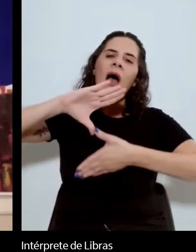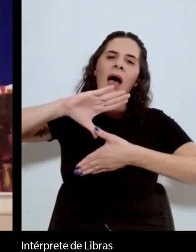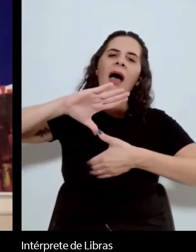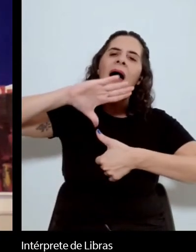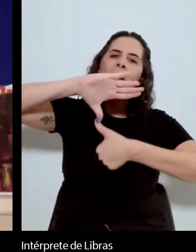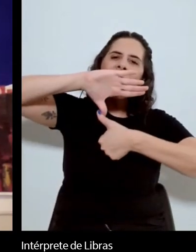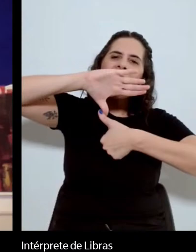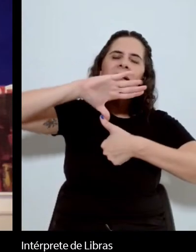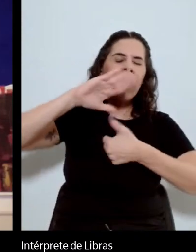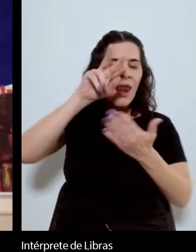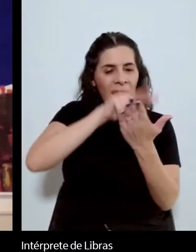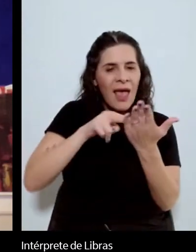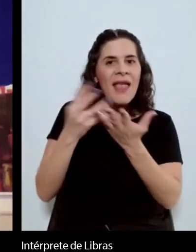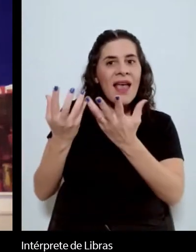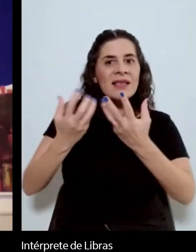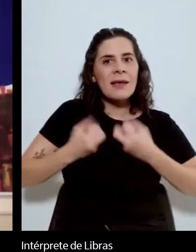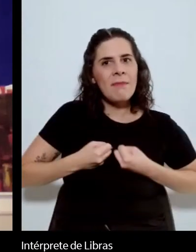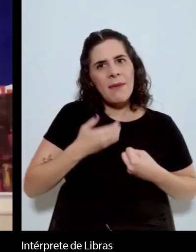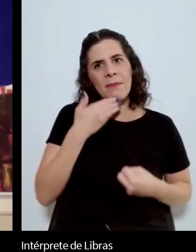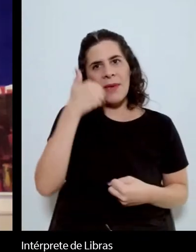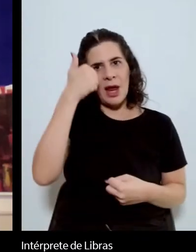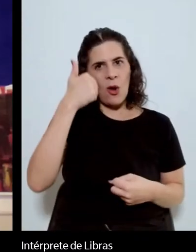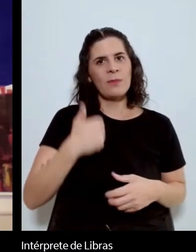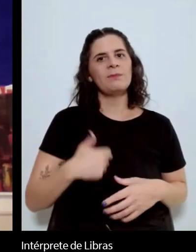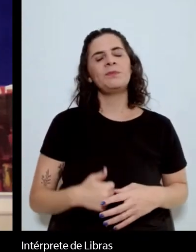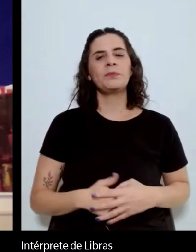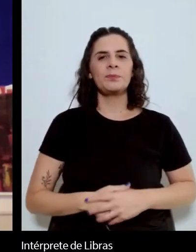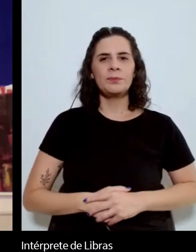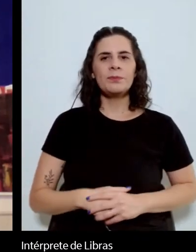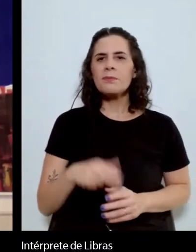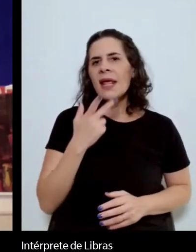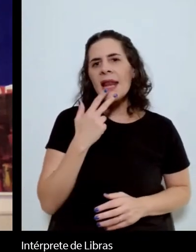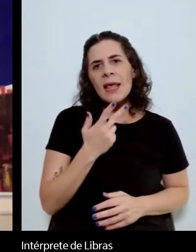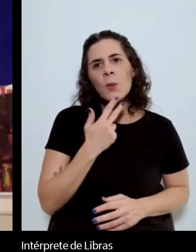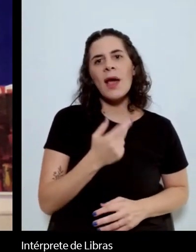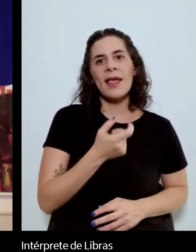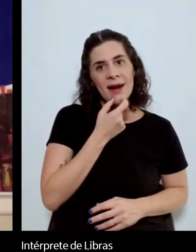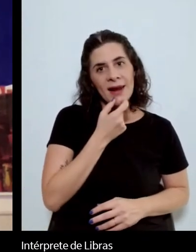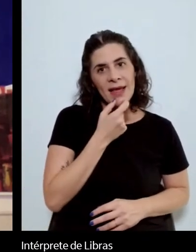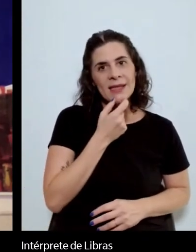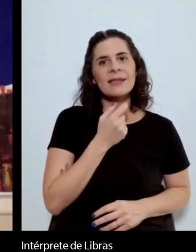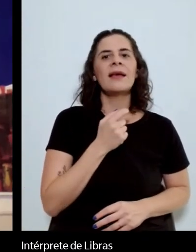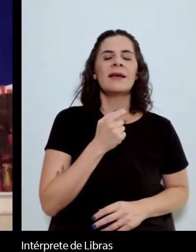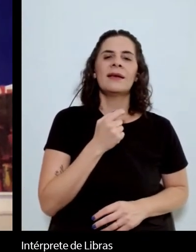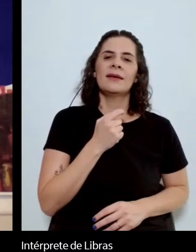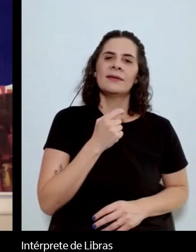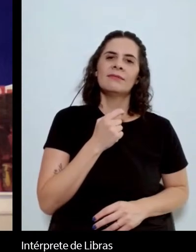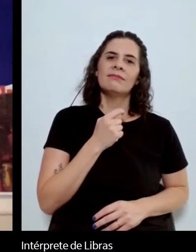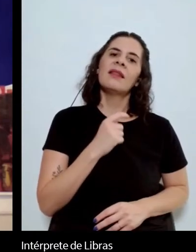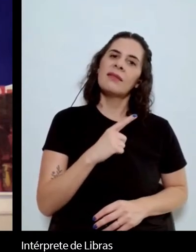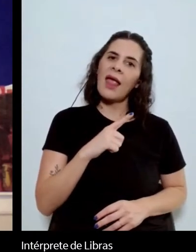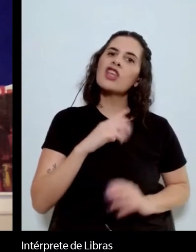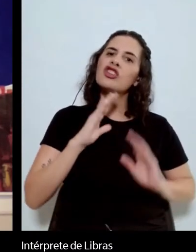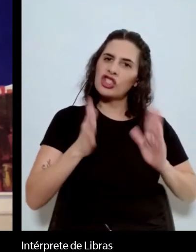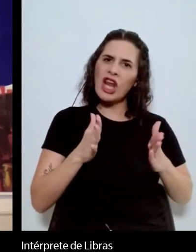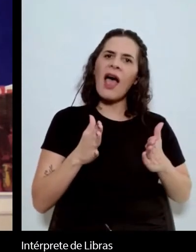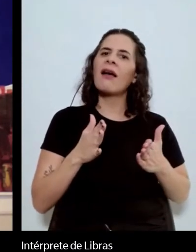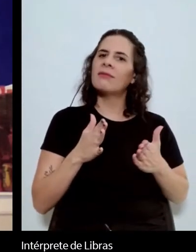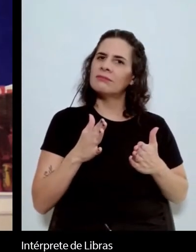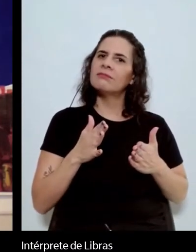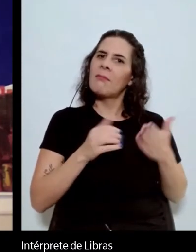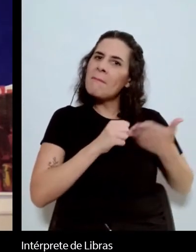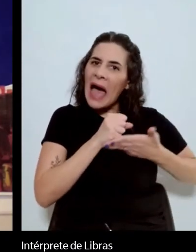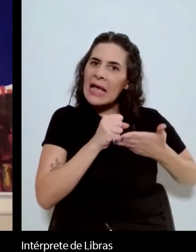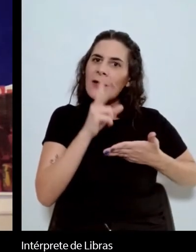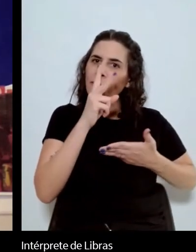Machado de Assis em língua inglesa, as bases estão presentes, então,